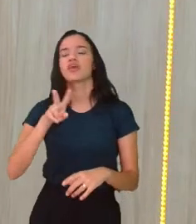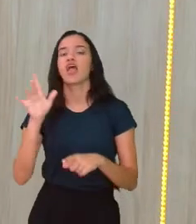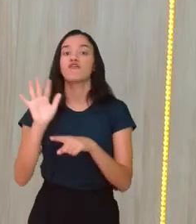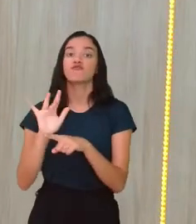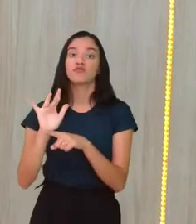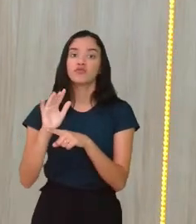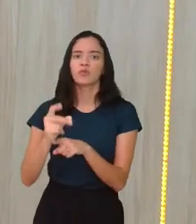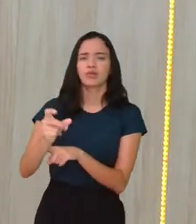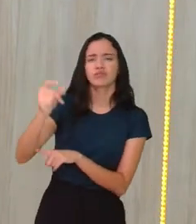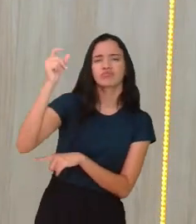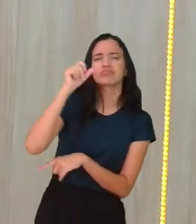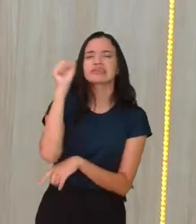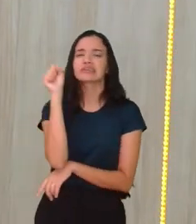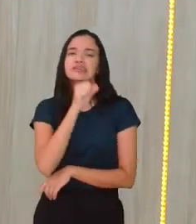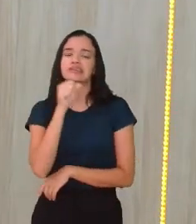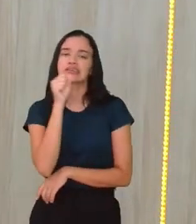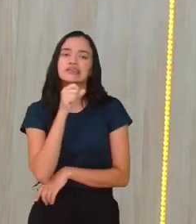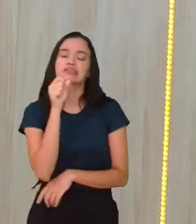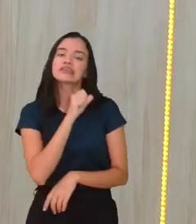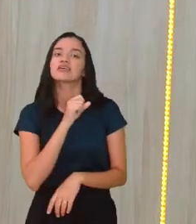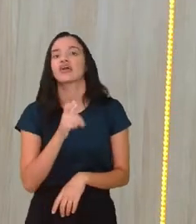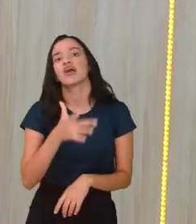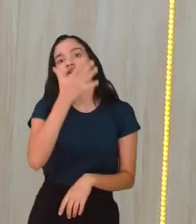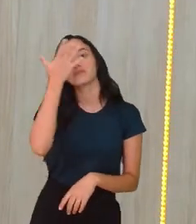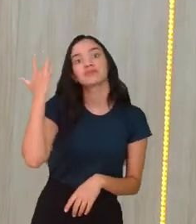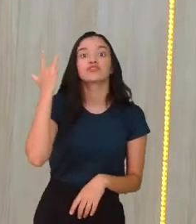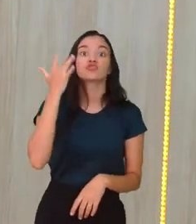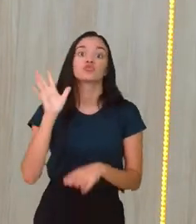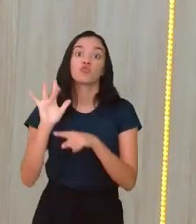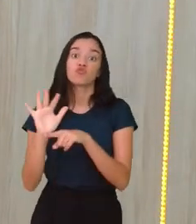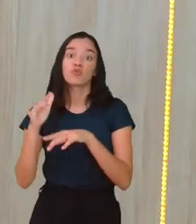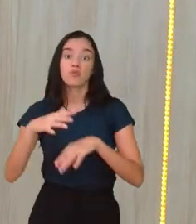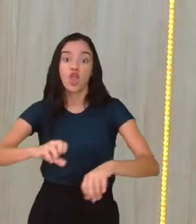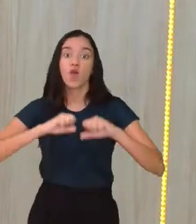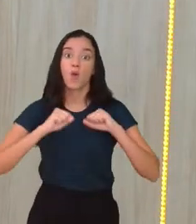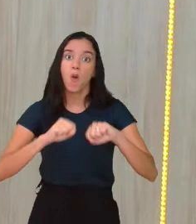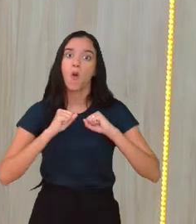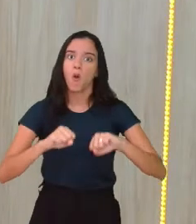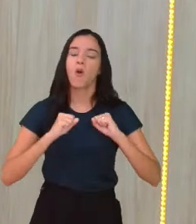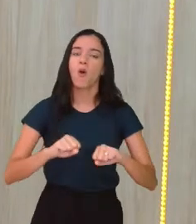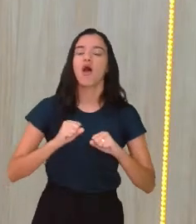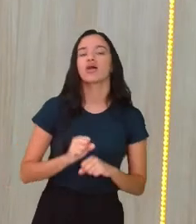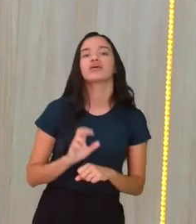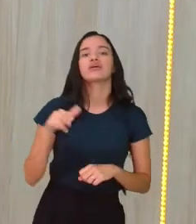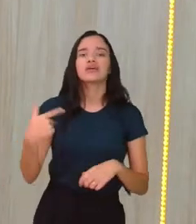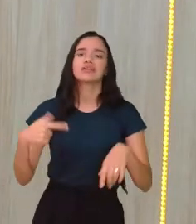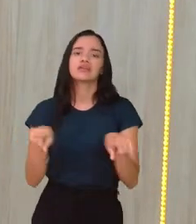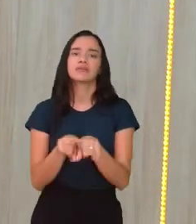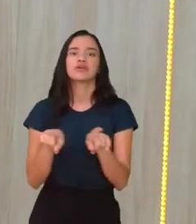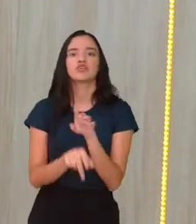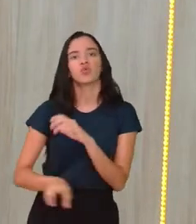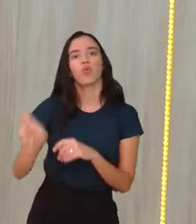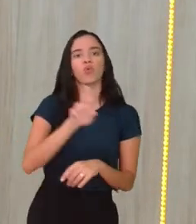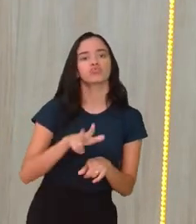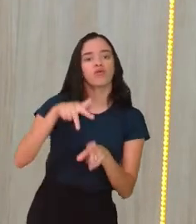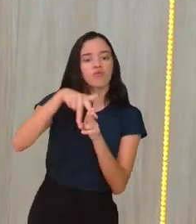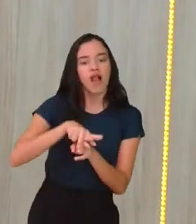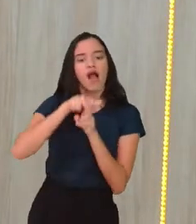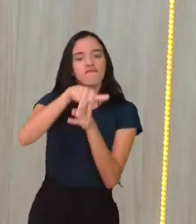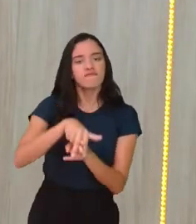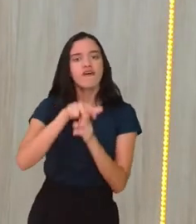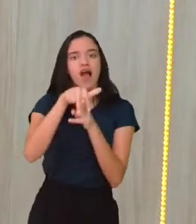combatem, né? Tanto eles correm para ir em direção ao adversário, como eles usam cavalos,